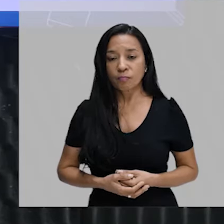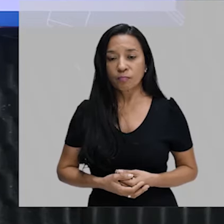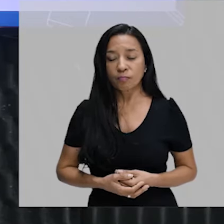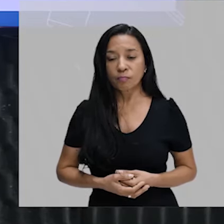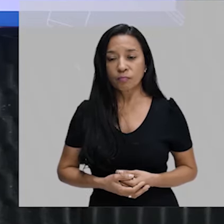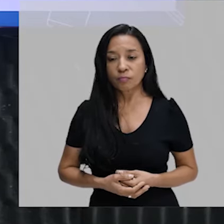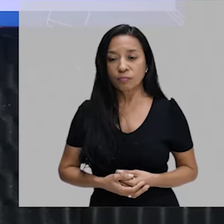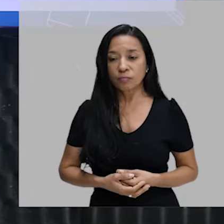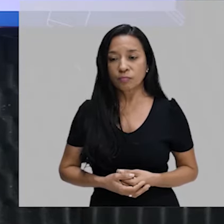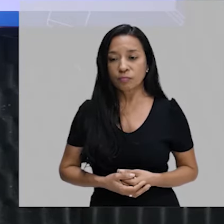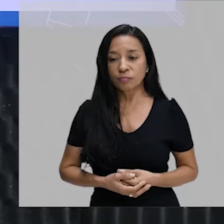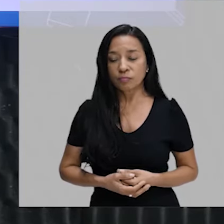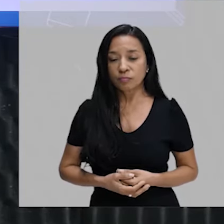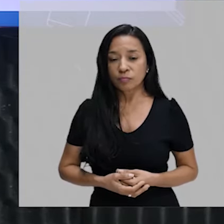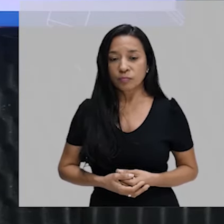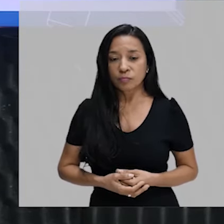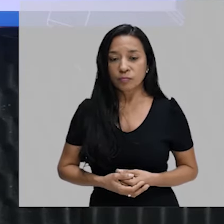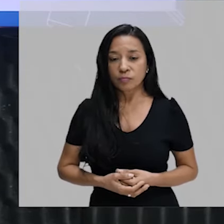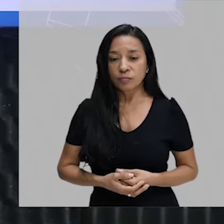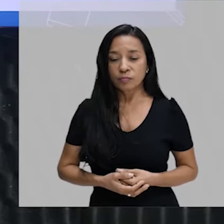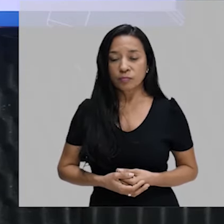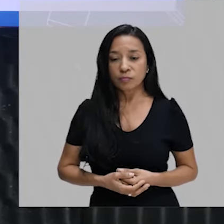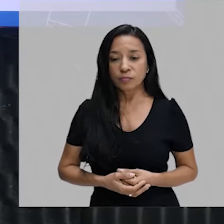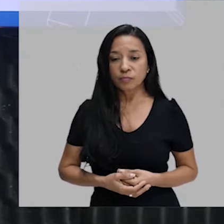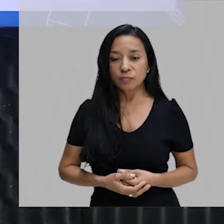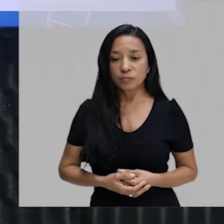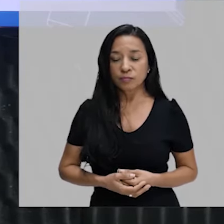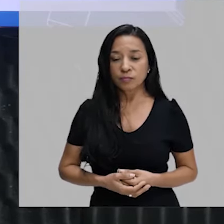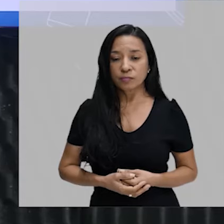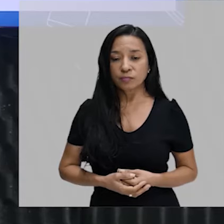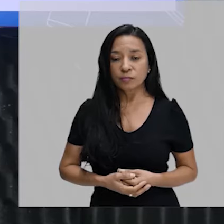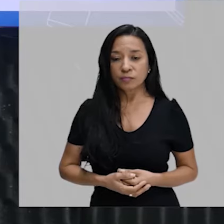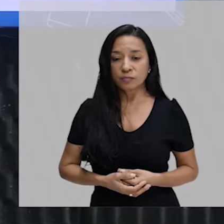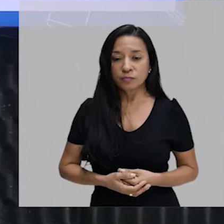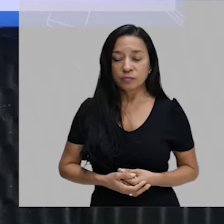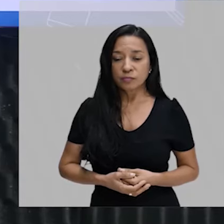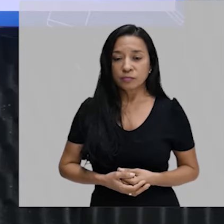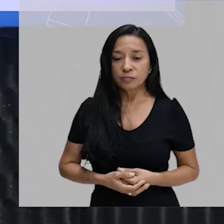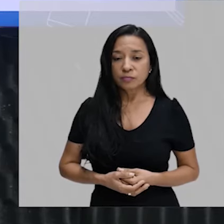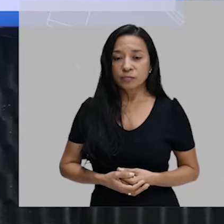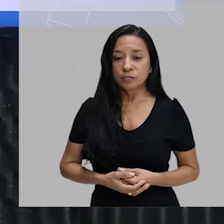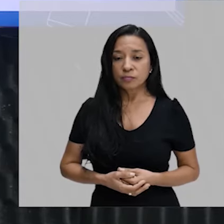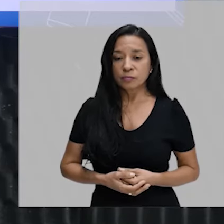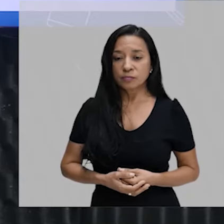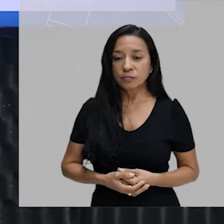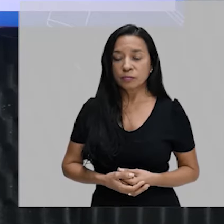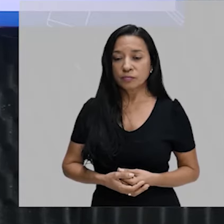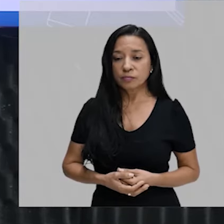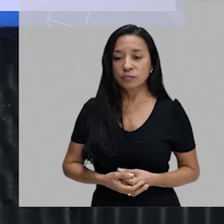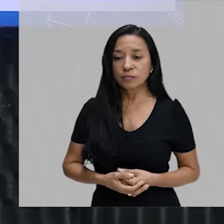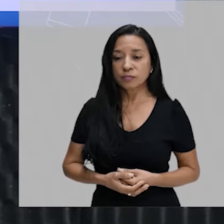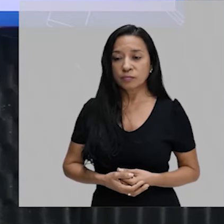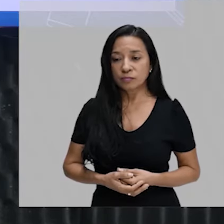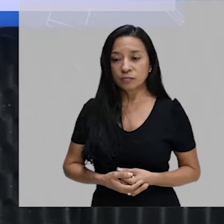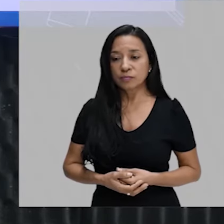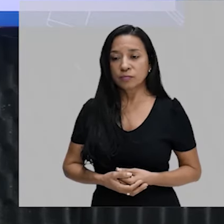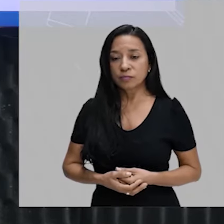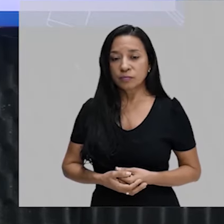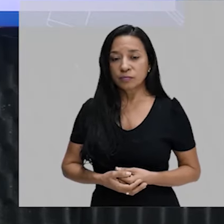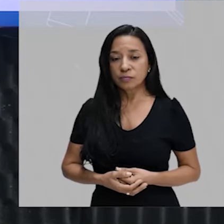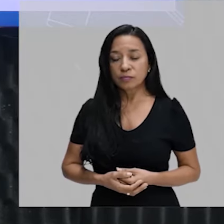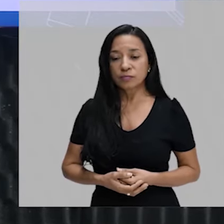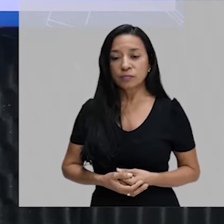seguida, pediu aos seus alunos que analisassem a afirmação e a explicasse. Foram obtidos cinco